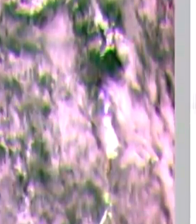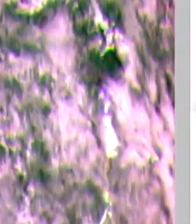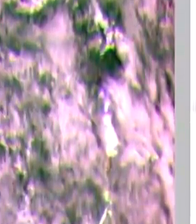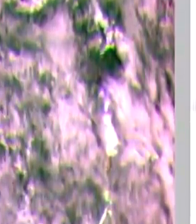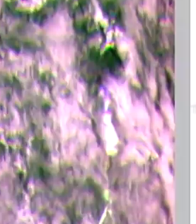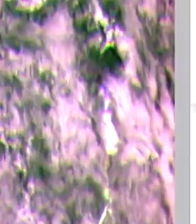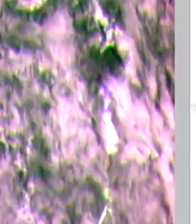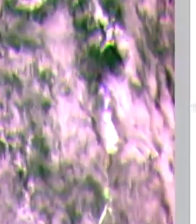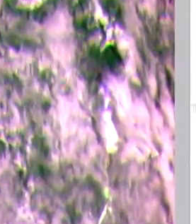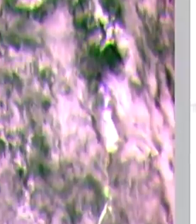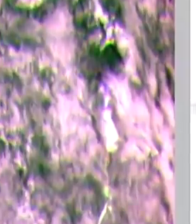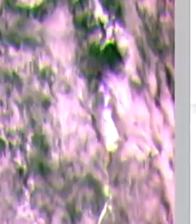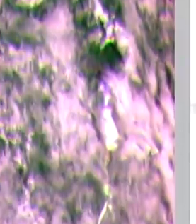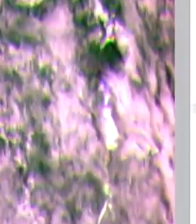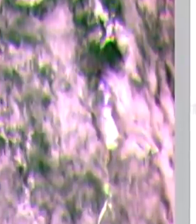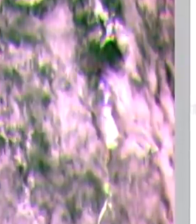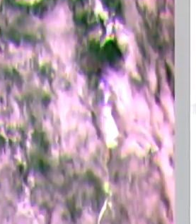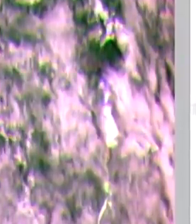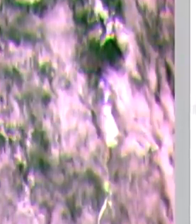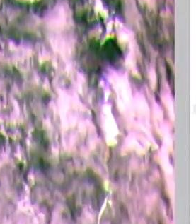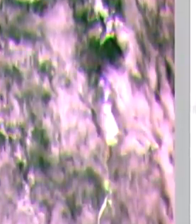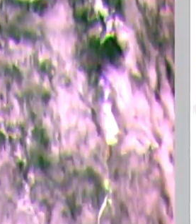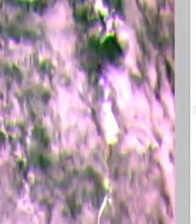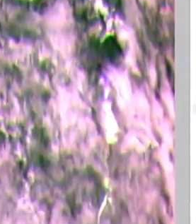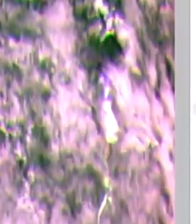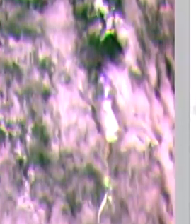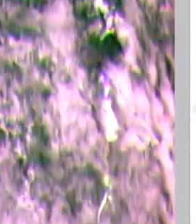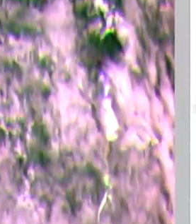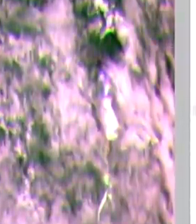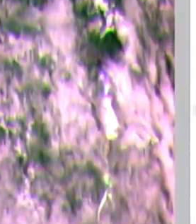tchau e aí